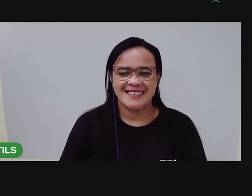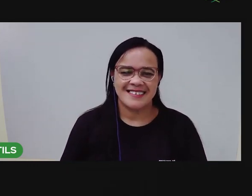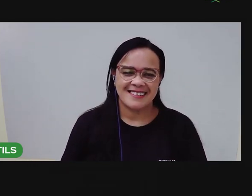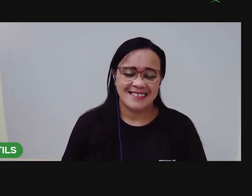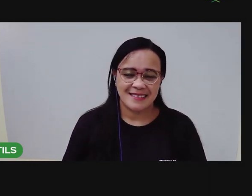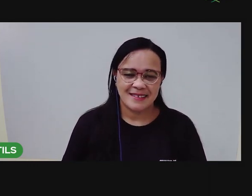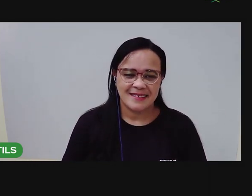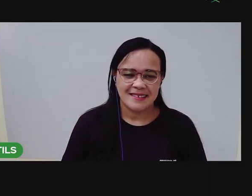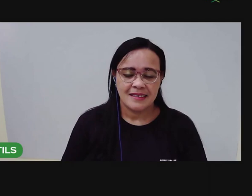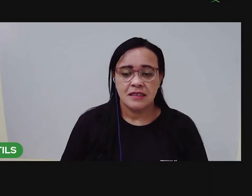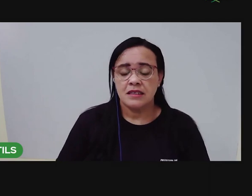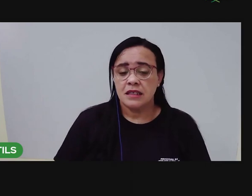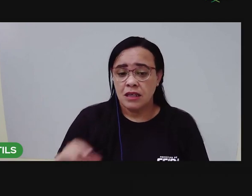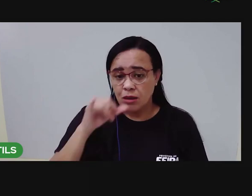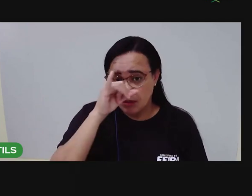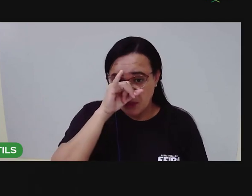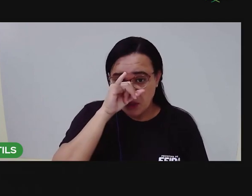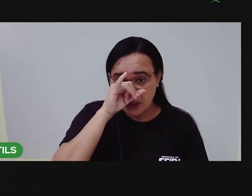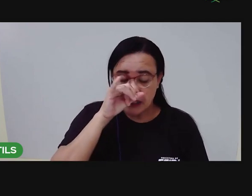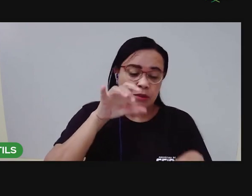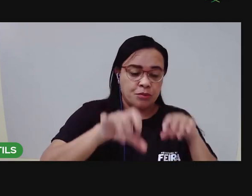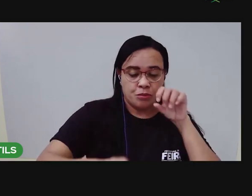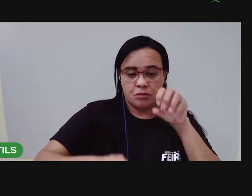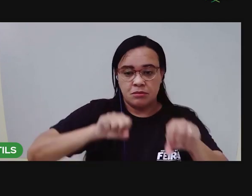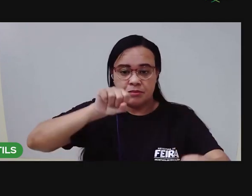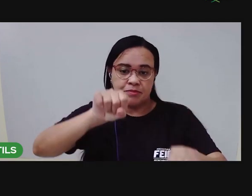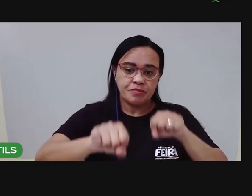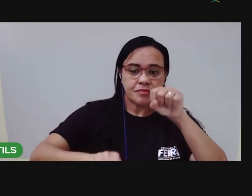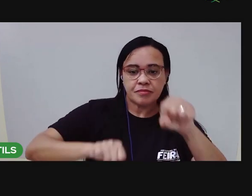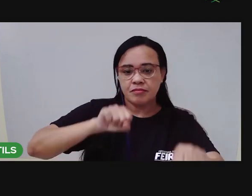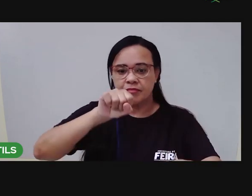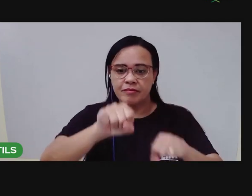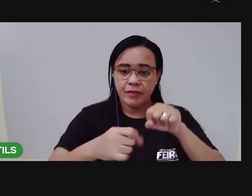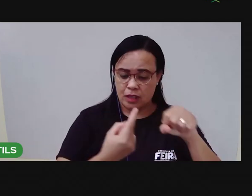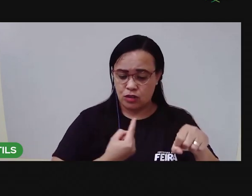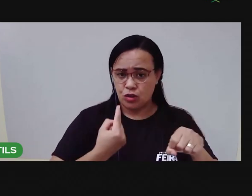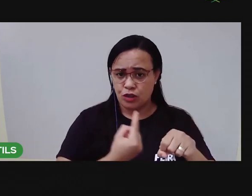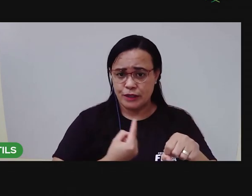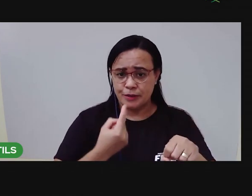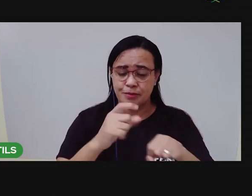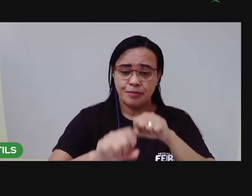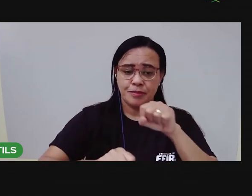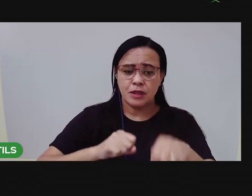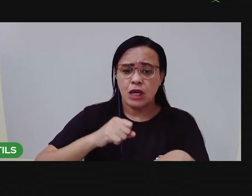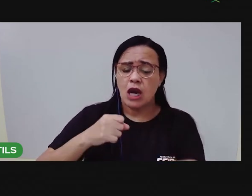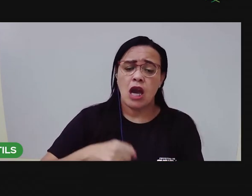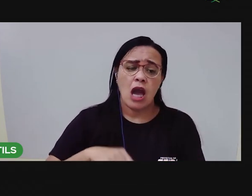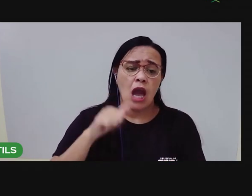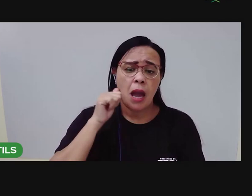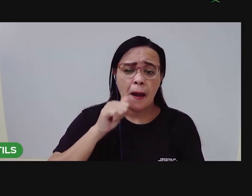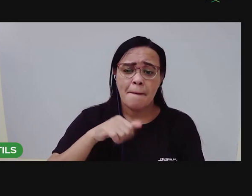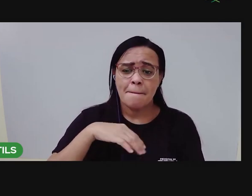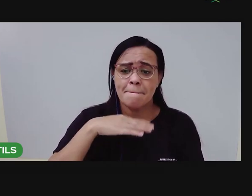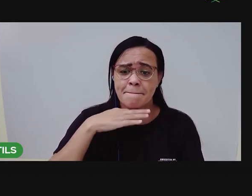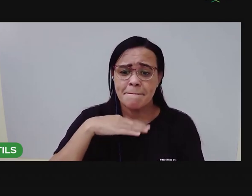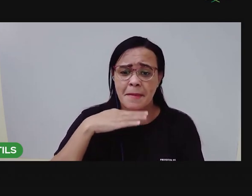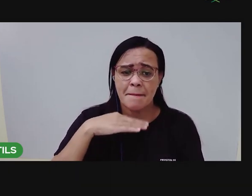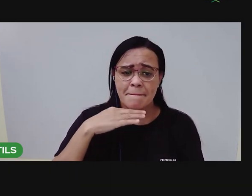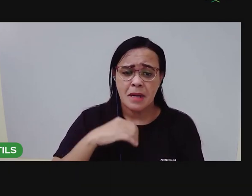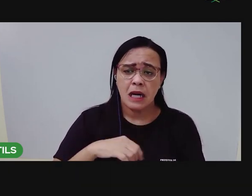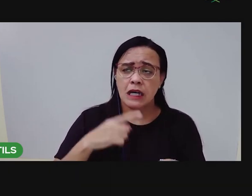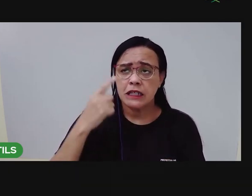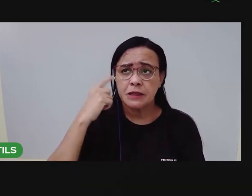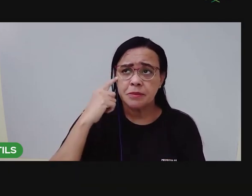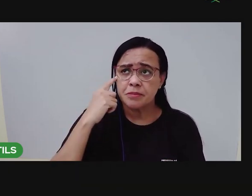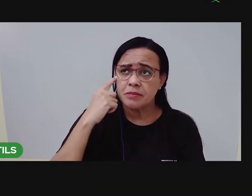Então, lá foi ele, né? Com a bicicleta. E aí, a mamãe ficou de casa perguntando.